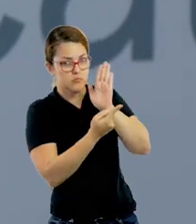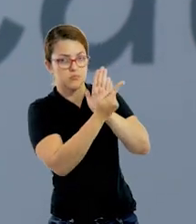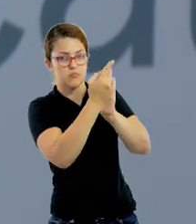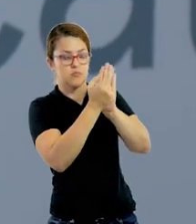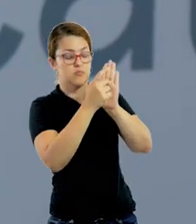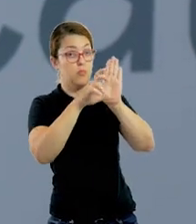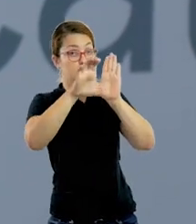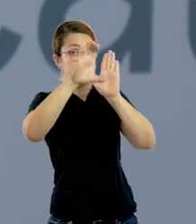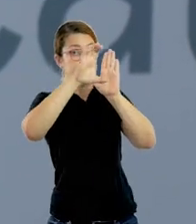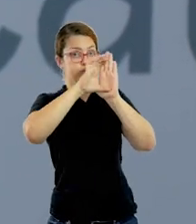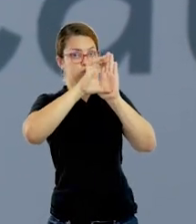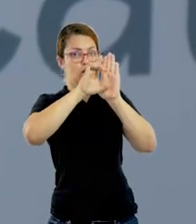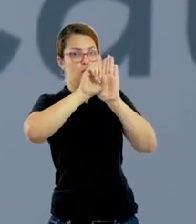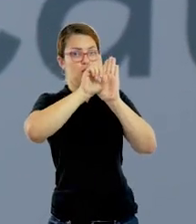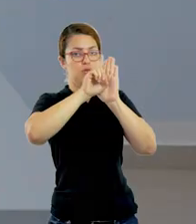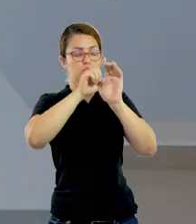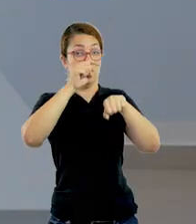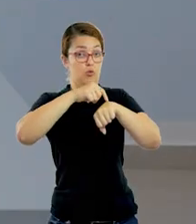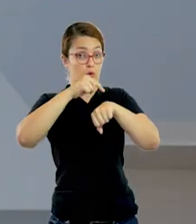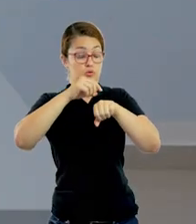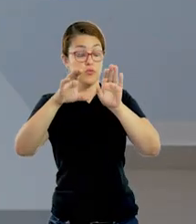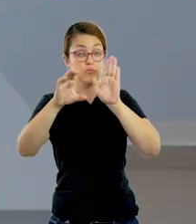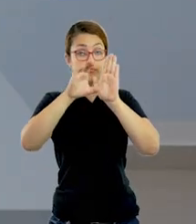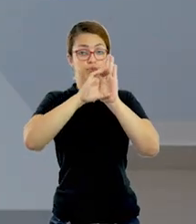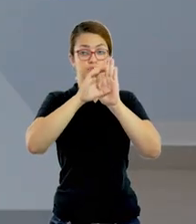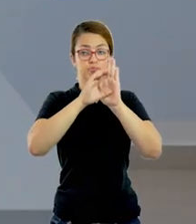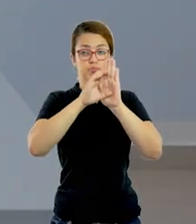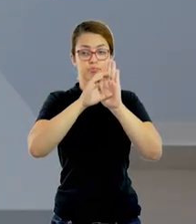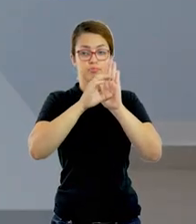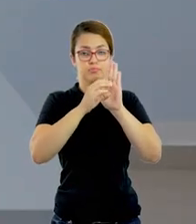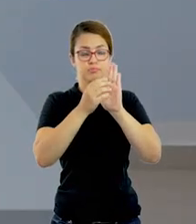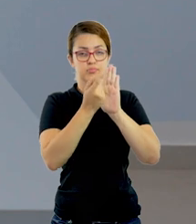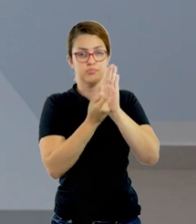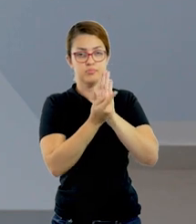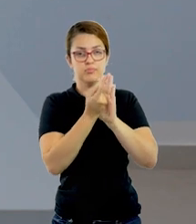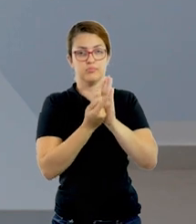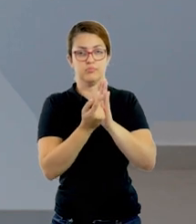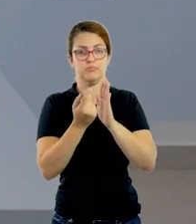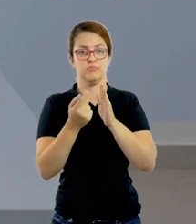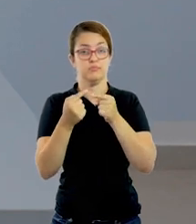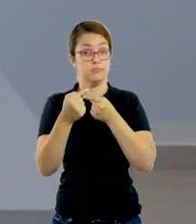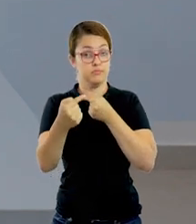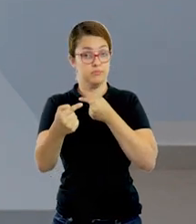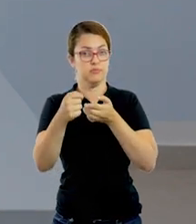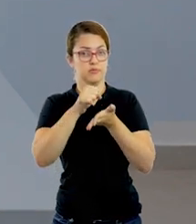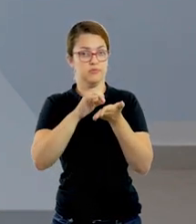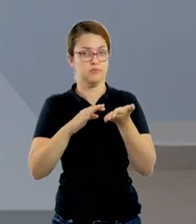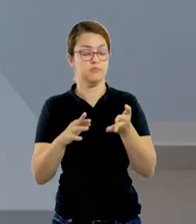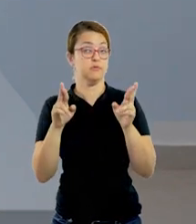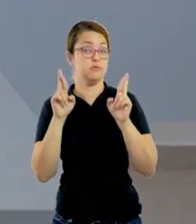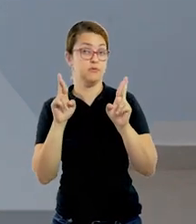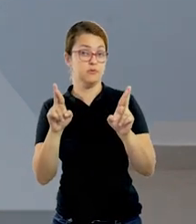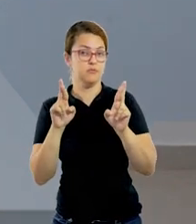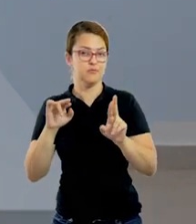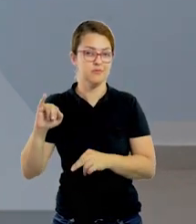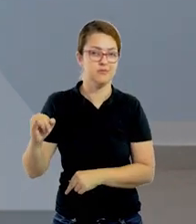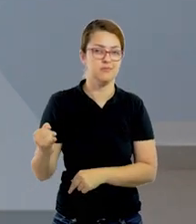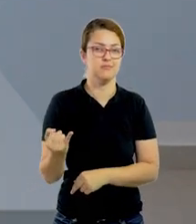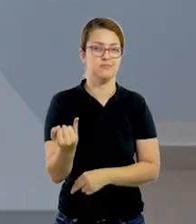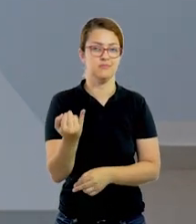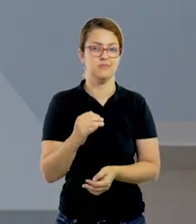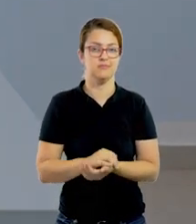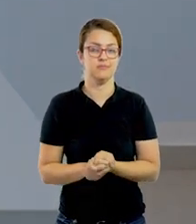relógio bem grande no caderno, bem bonito. E vão descrever esse horário. Essas são as atividades dessa semana.